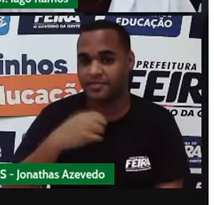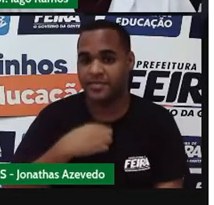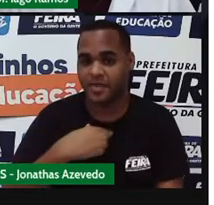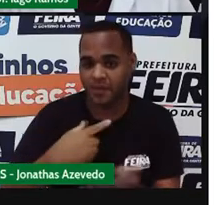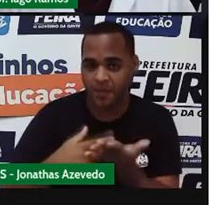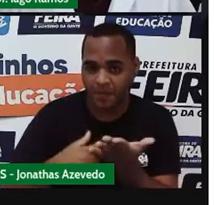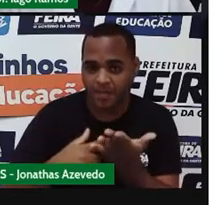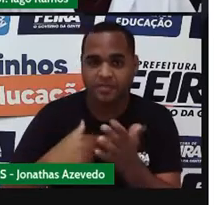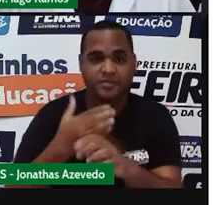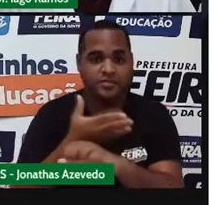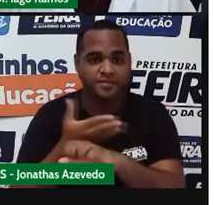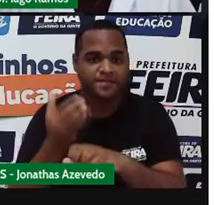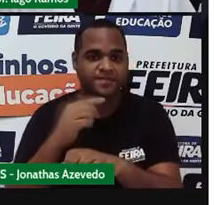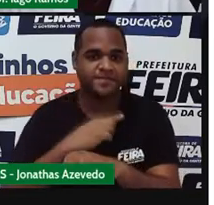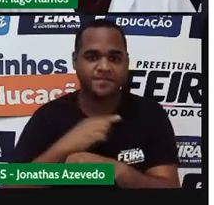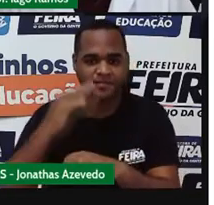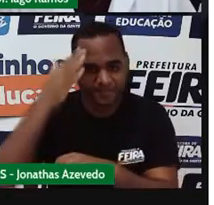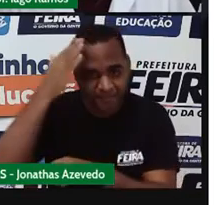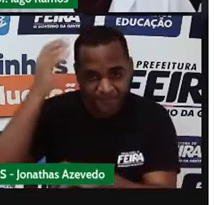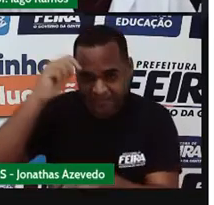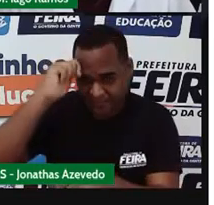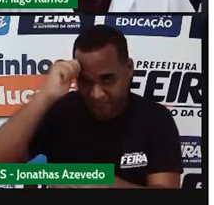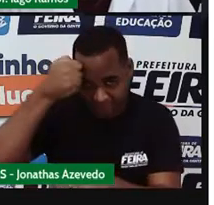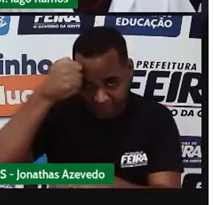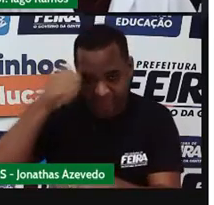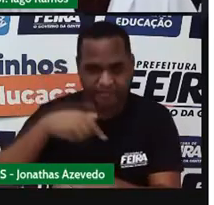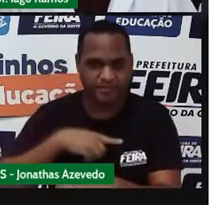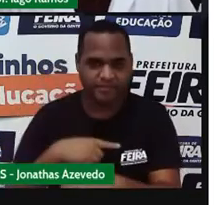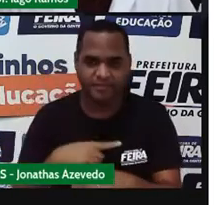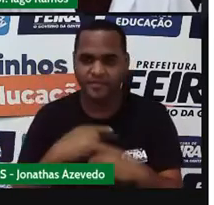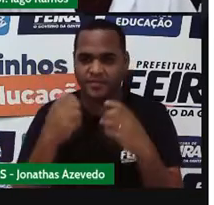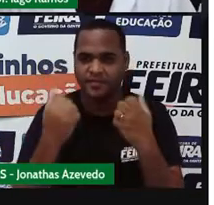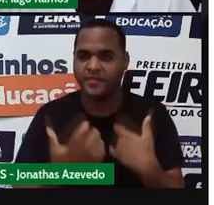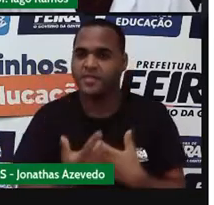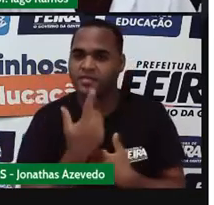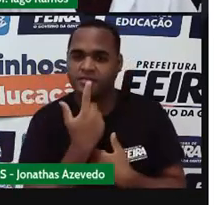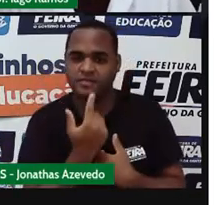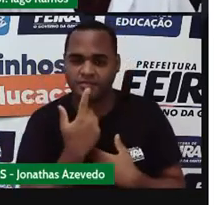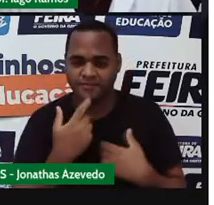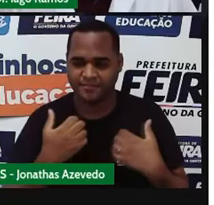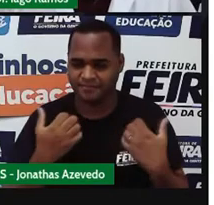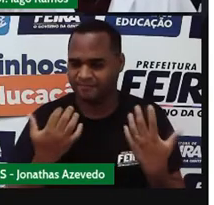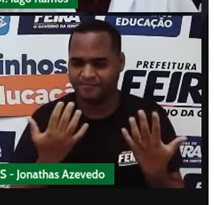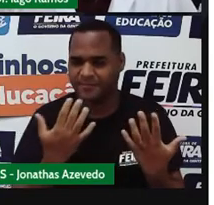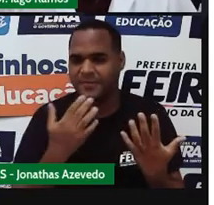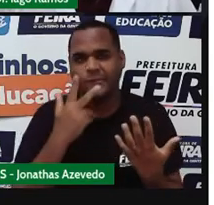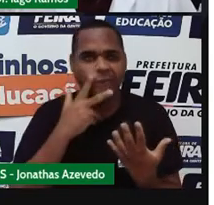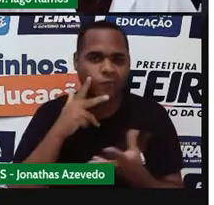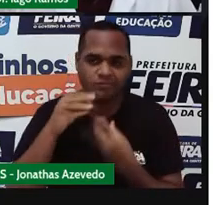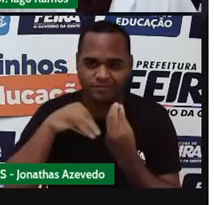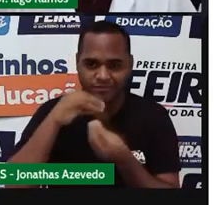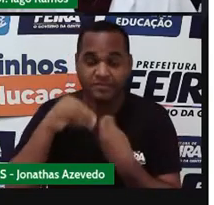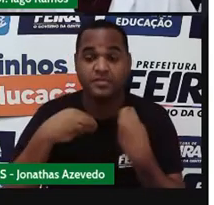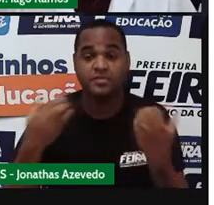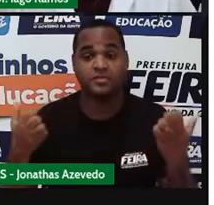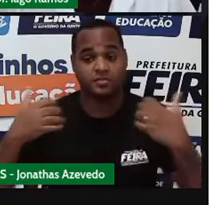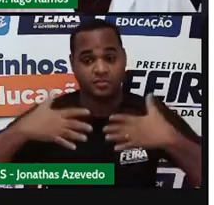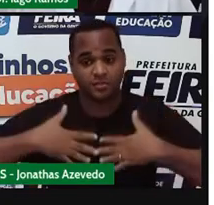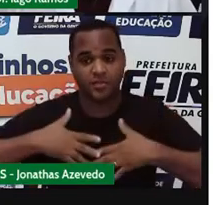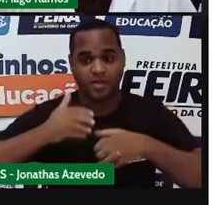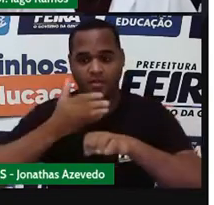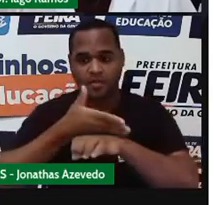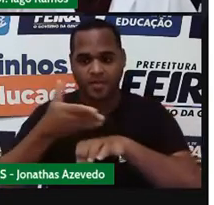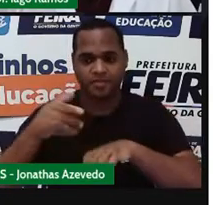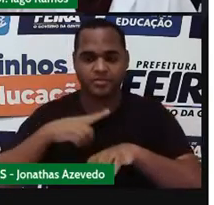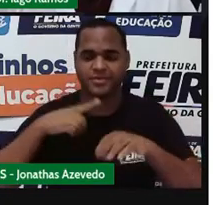uma pele branca, cabelos pretos, estou vestindo aqui uma camisa vermelha, cor de vinho, por cima um jaleco branco,